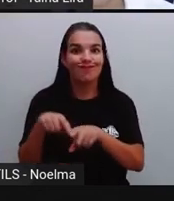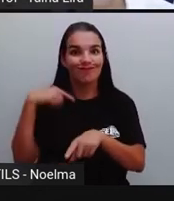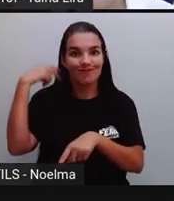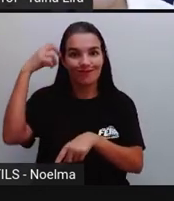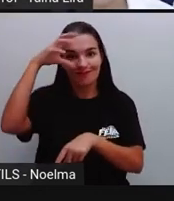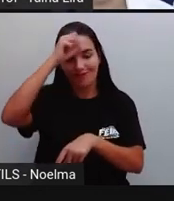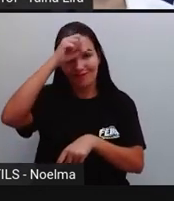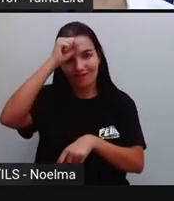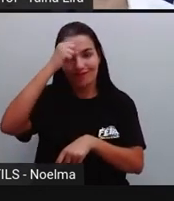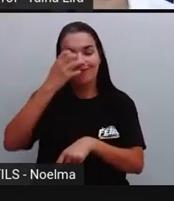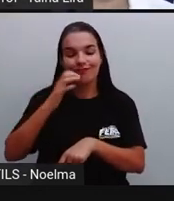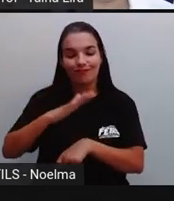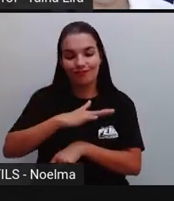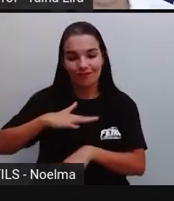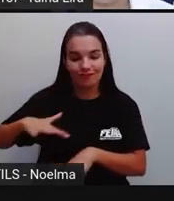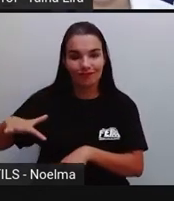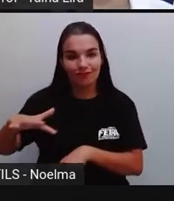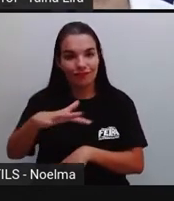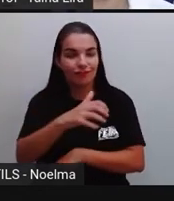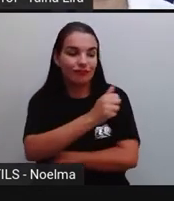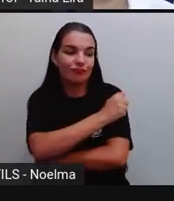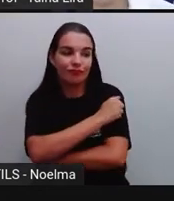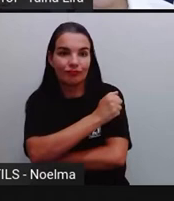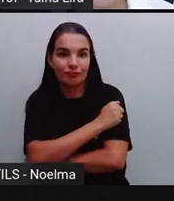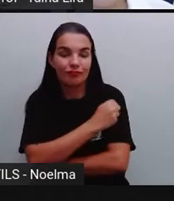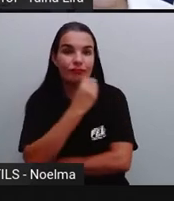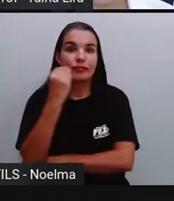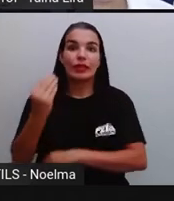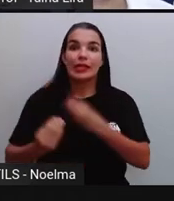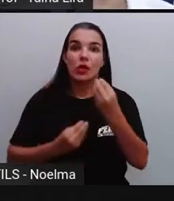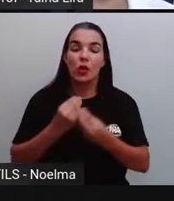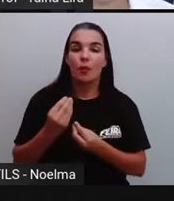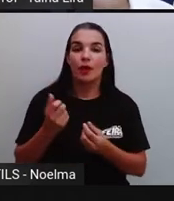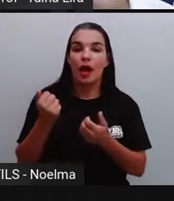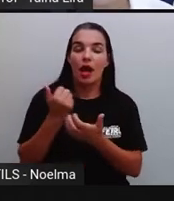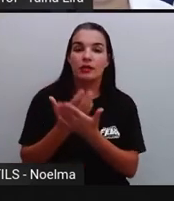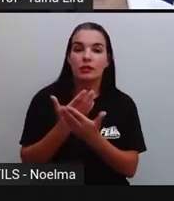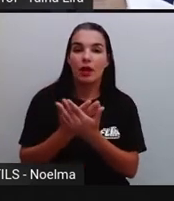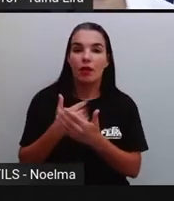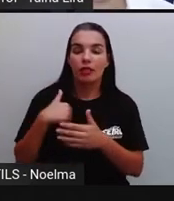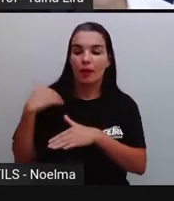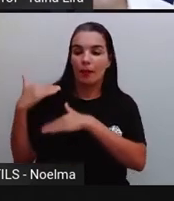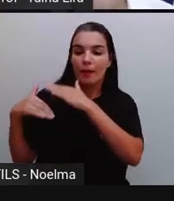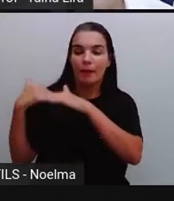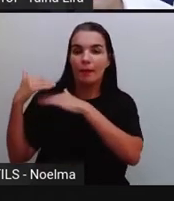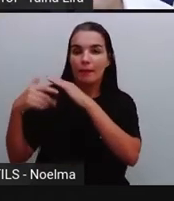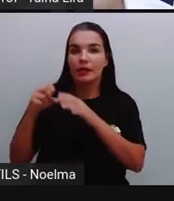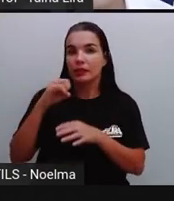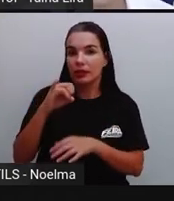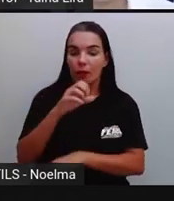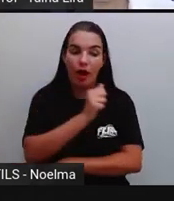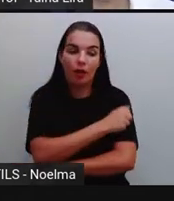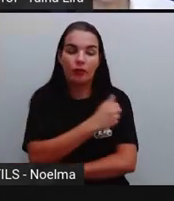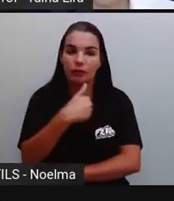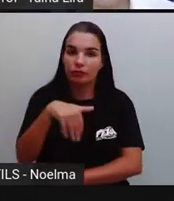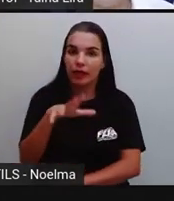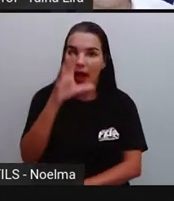aprendizagem do aluno, De como é, né, que as aulas estão sendo desenvolvidas, Se o aluno está aprendendo,